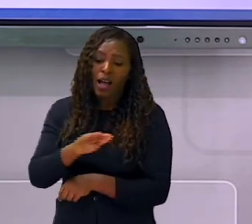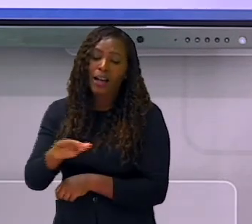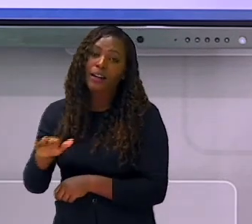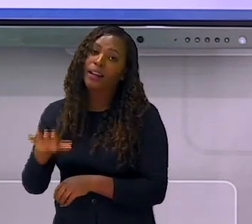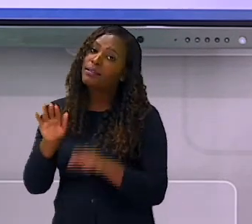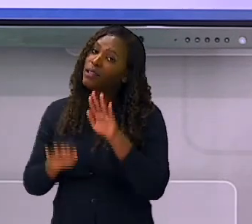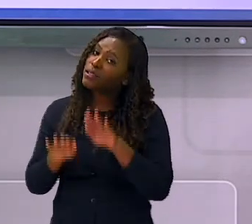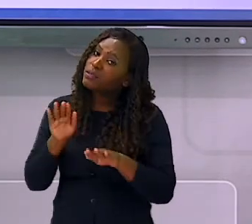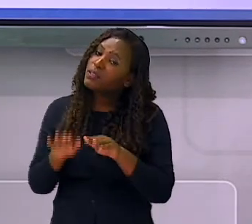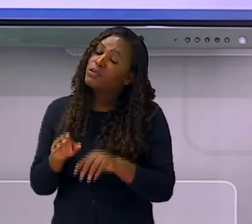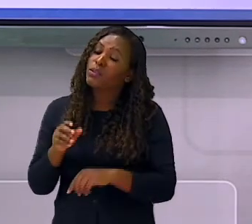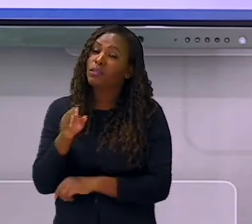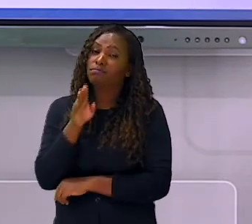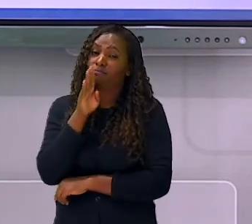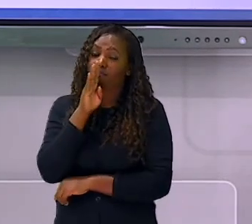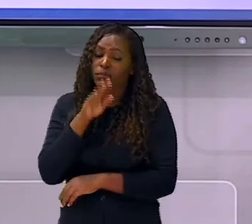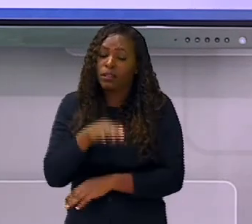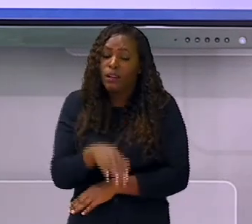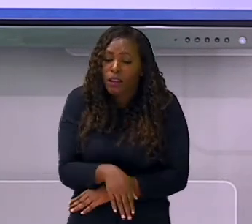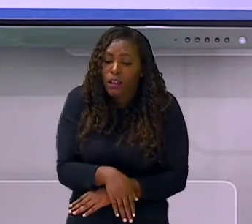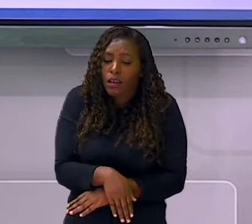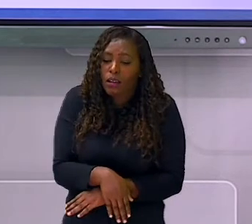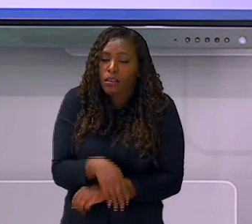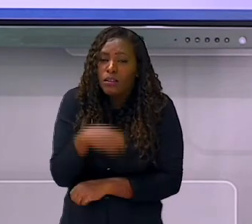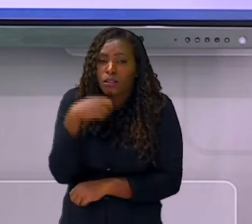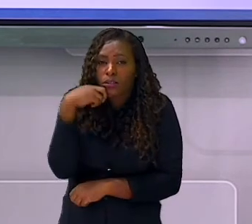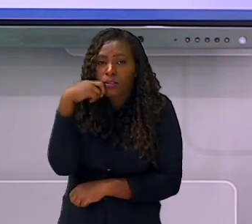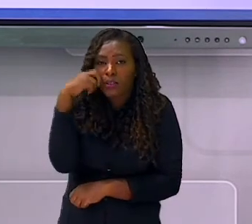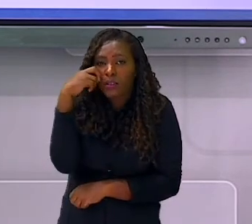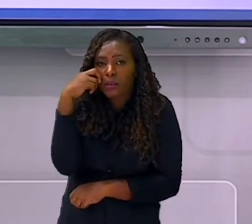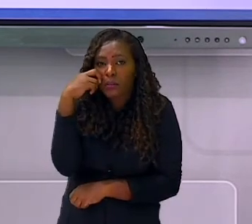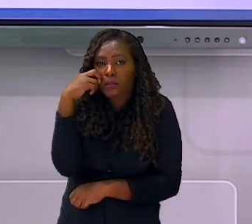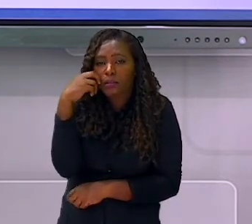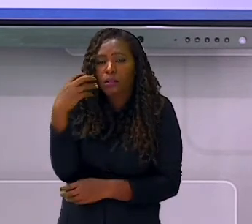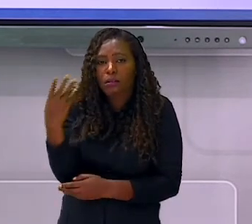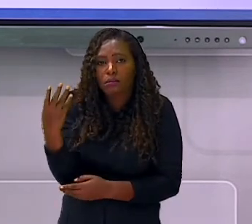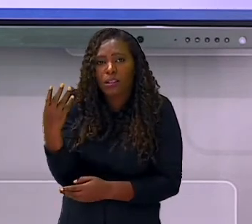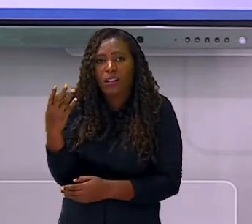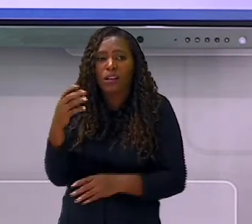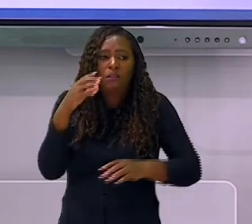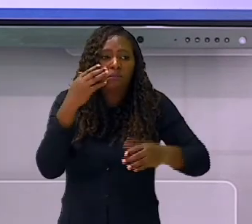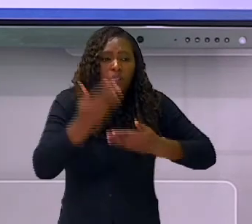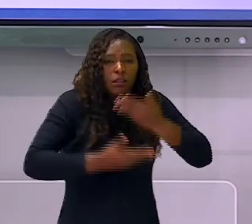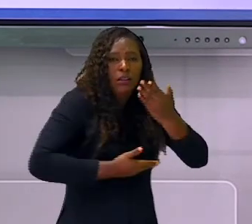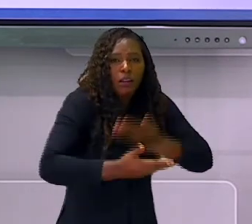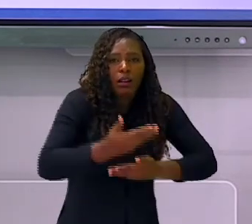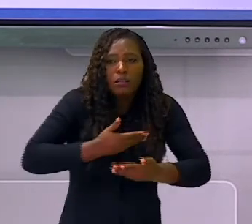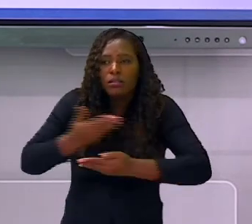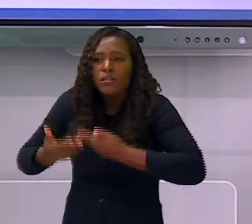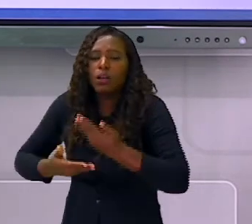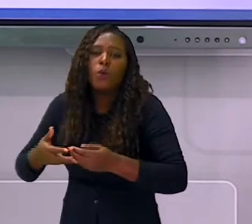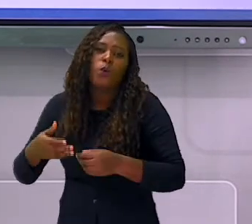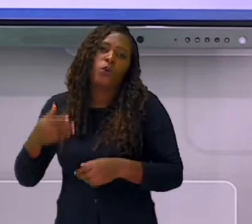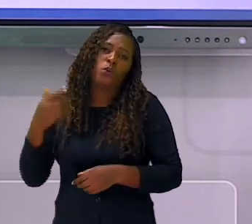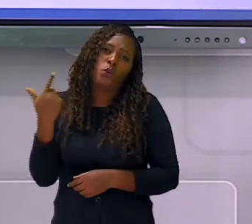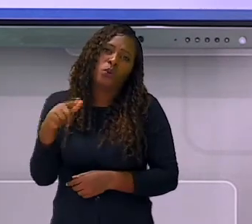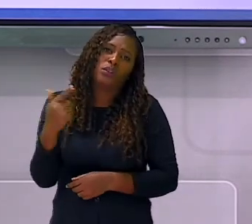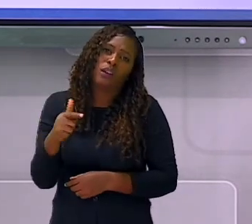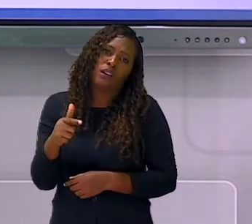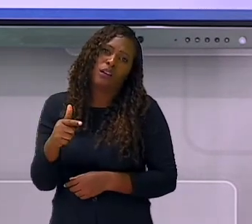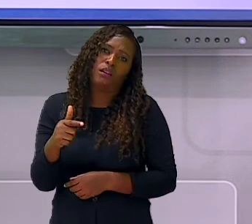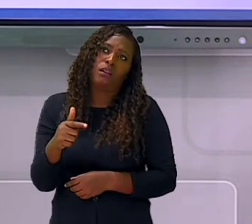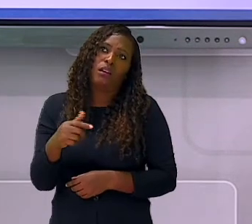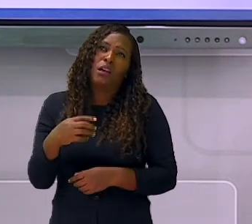falar menos, interagir menos, podendo nutrir um sentimento de inferioridade. Por isso, pais,